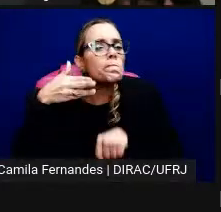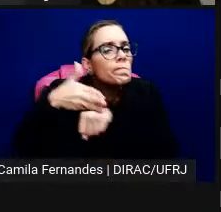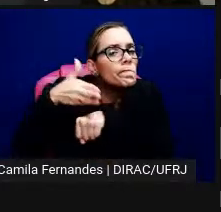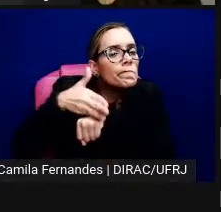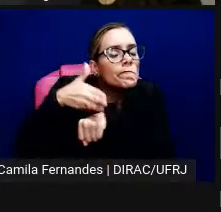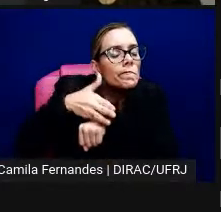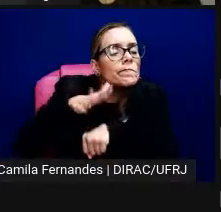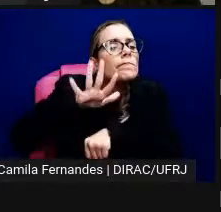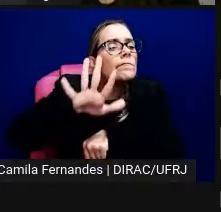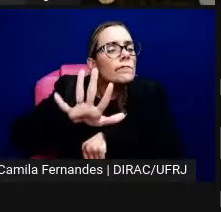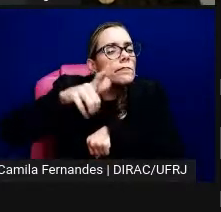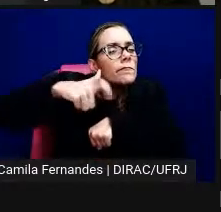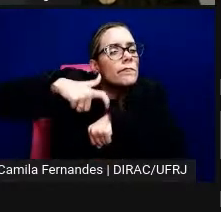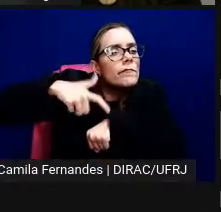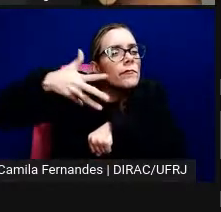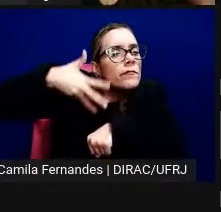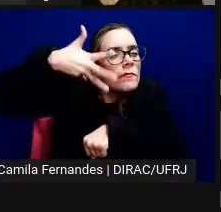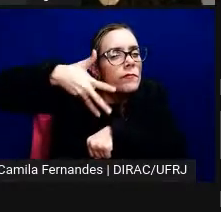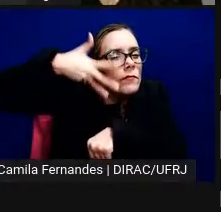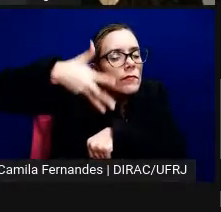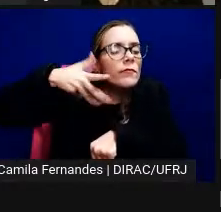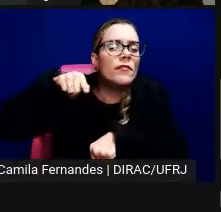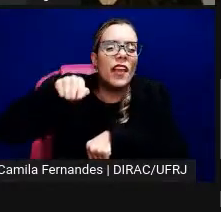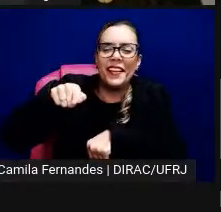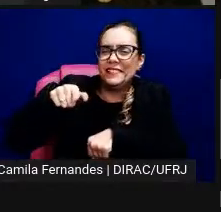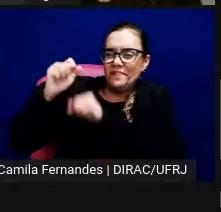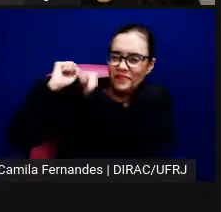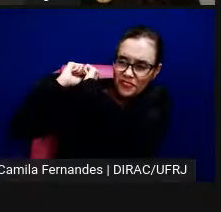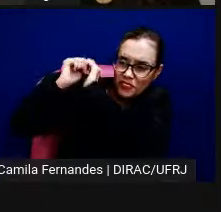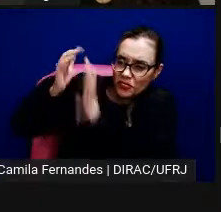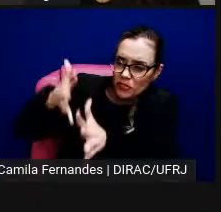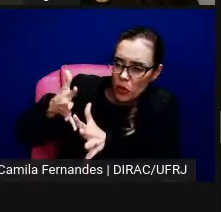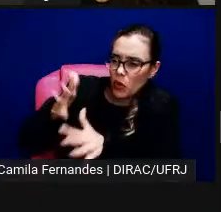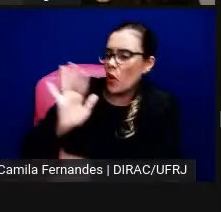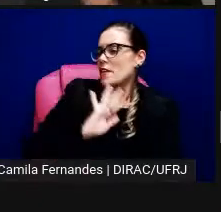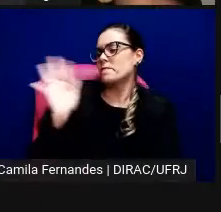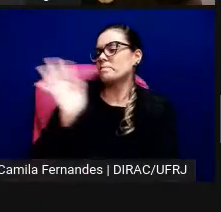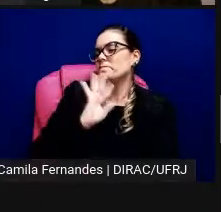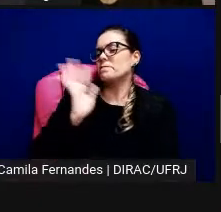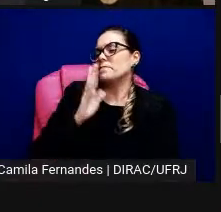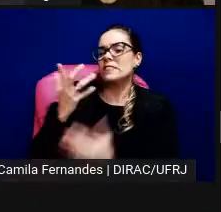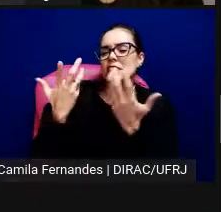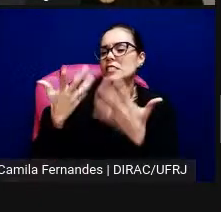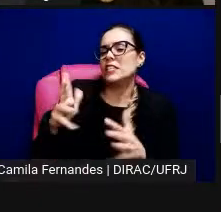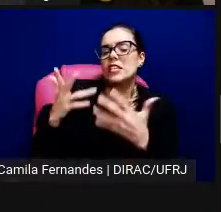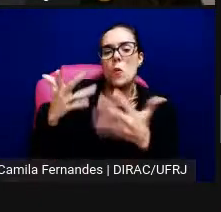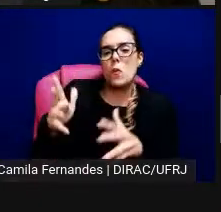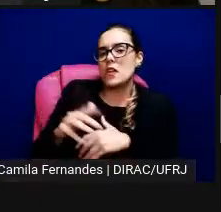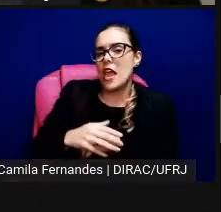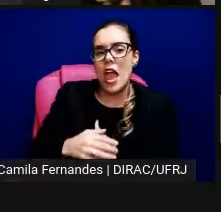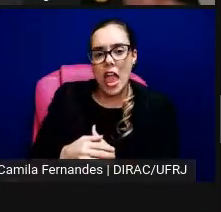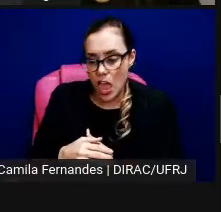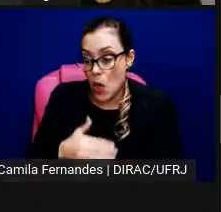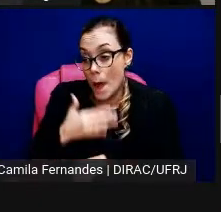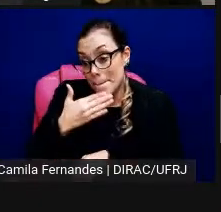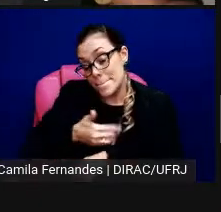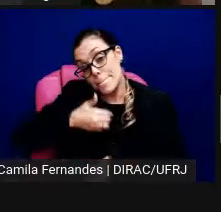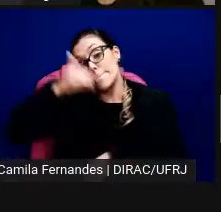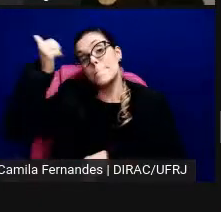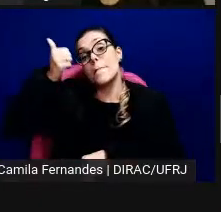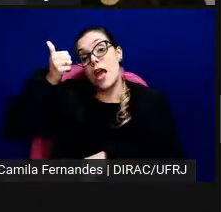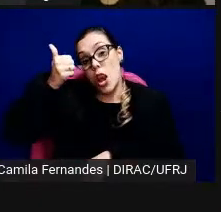curadora disse que ela não queria que folclorizassem o trabalho, que ela achou melhor ser uma participação